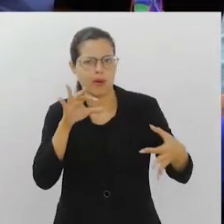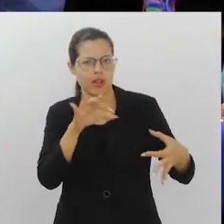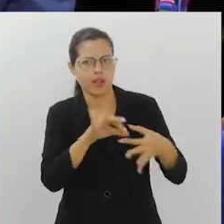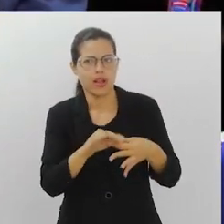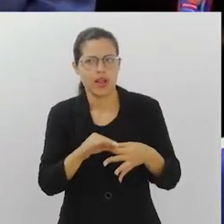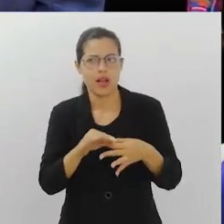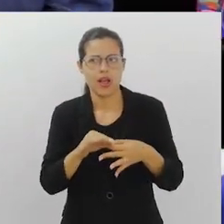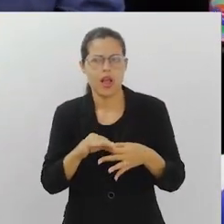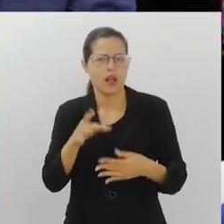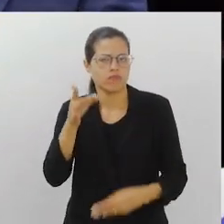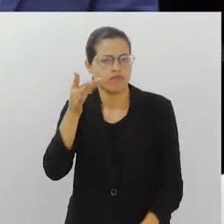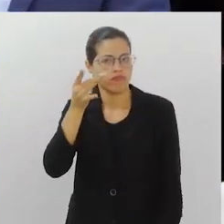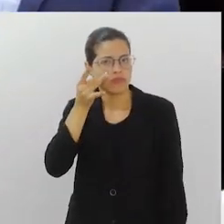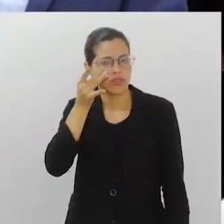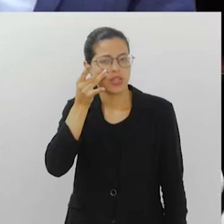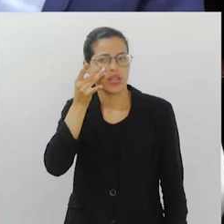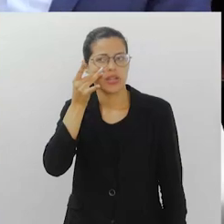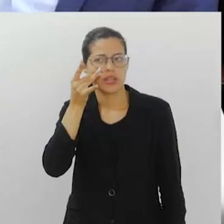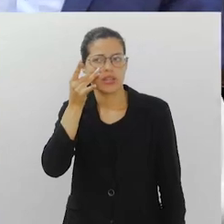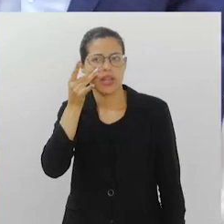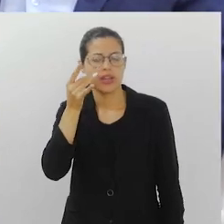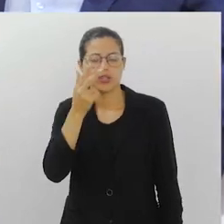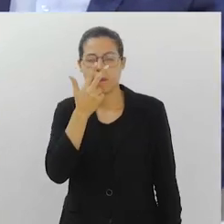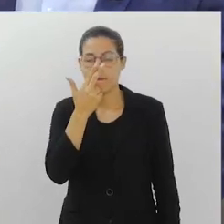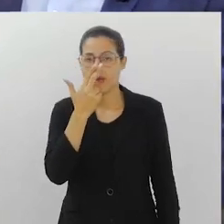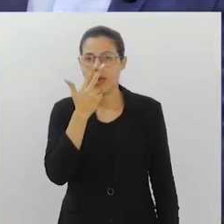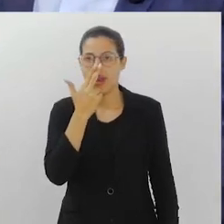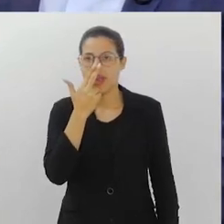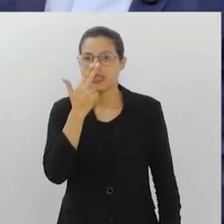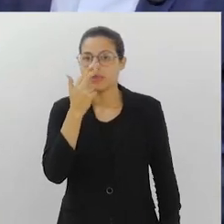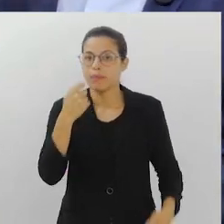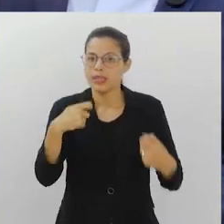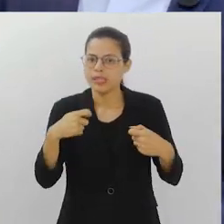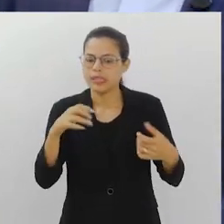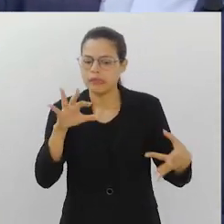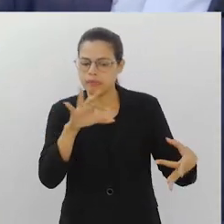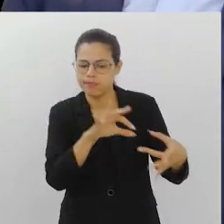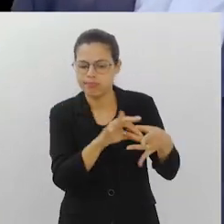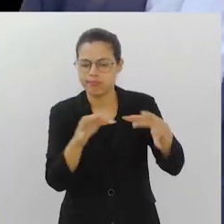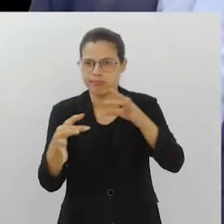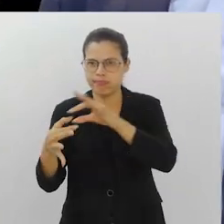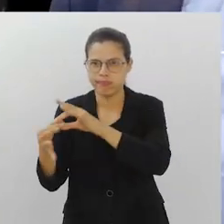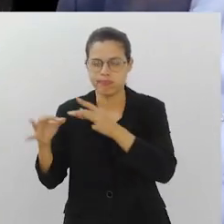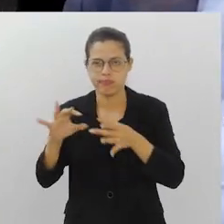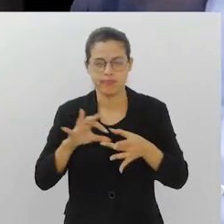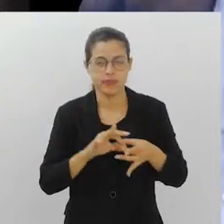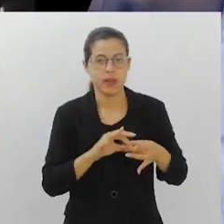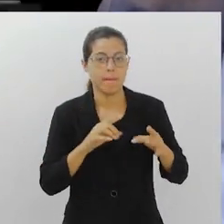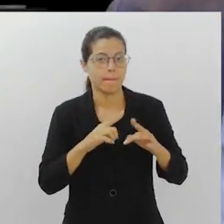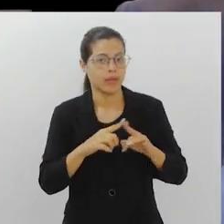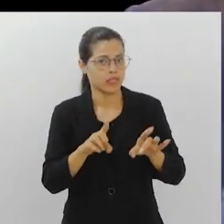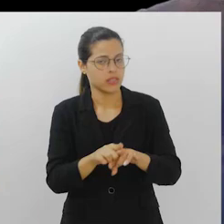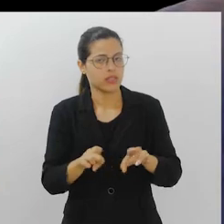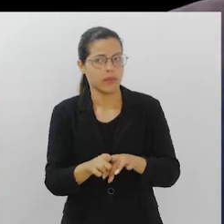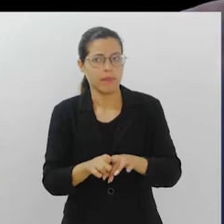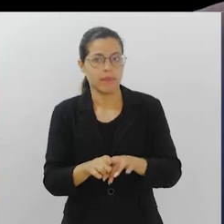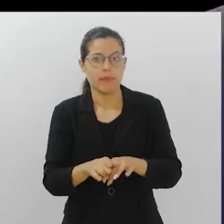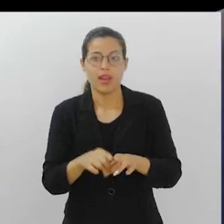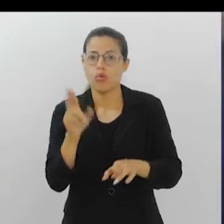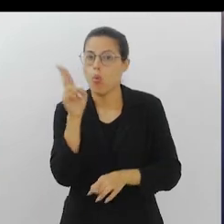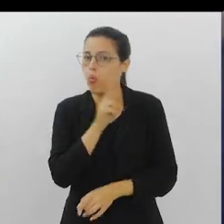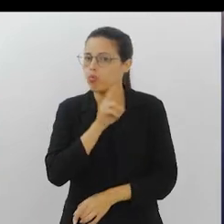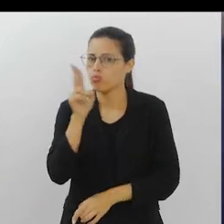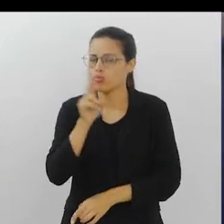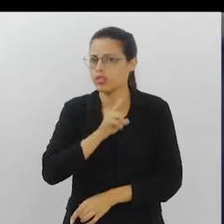ver a realidade como uma realidade de um grande rolo, de uma grande integração, de uma grande totalidade, mas também uma necessidade, a